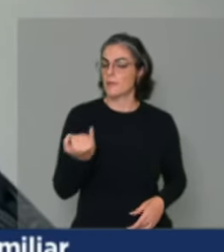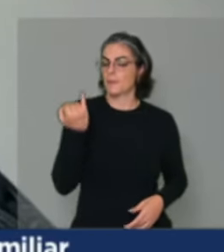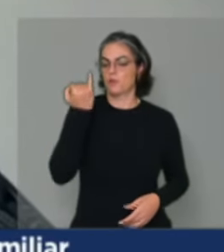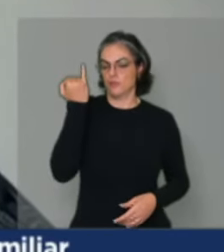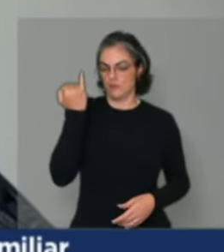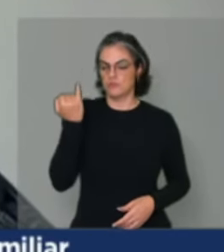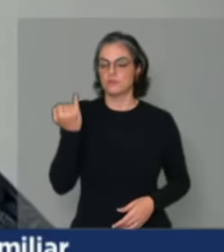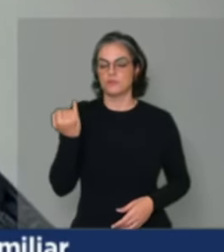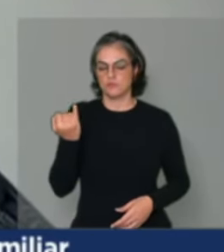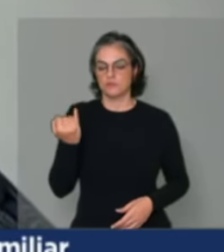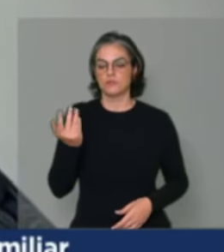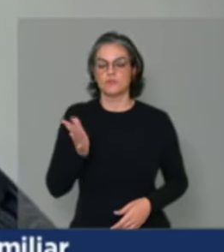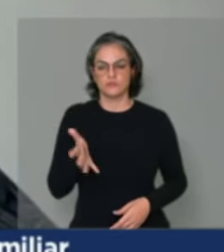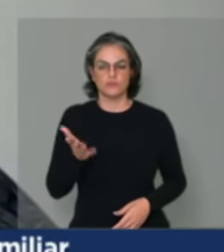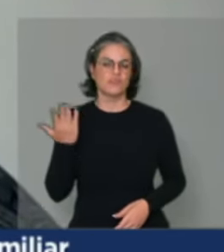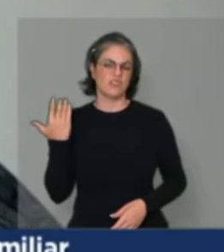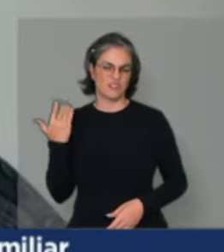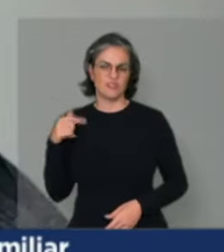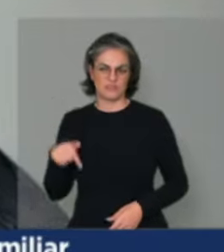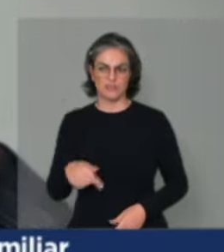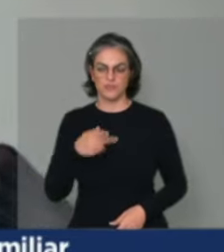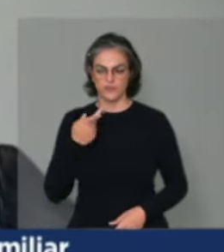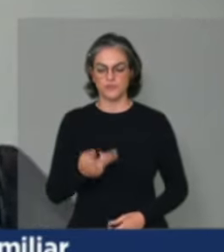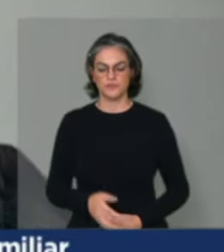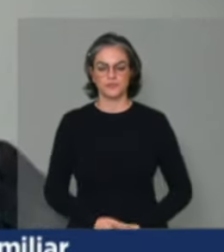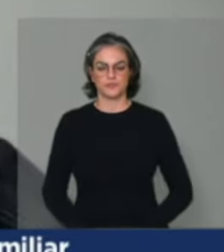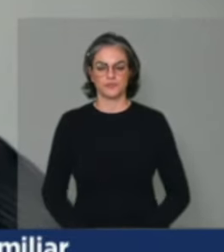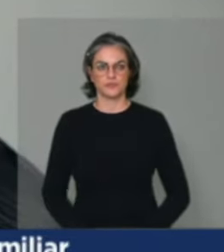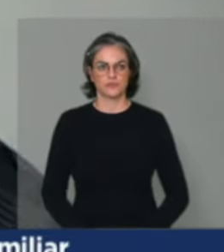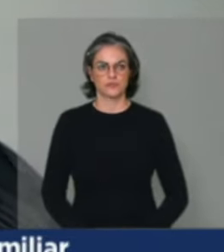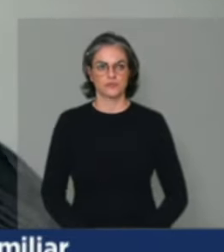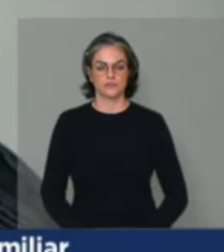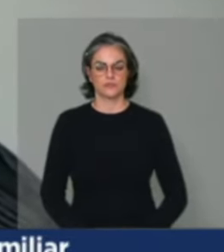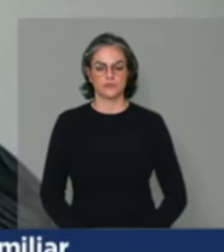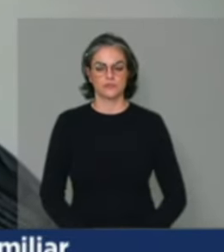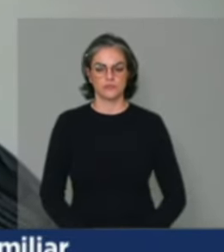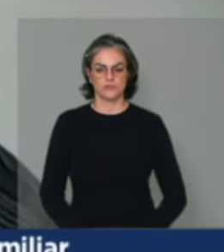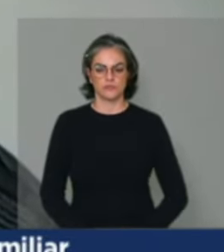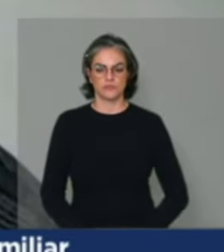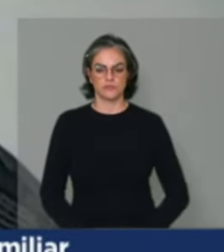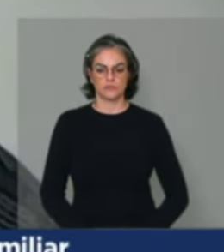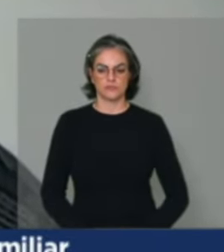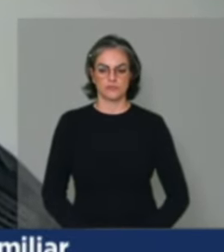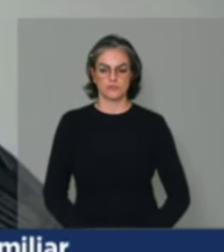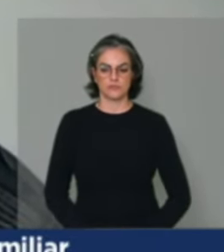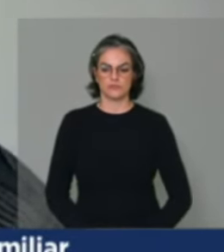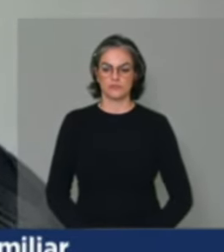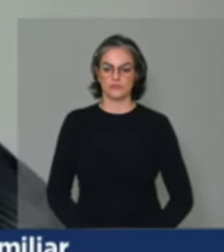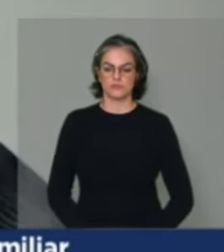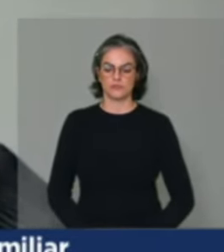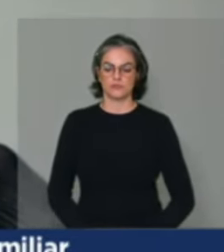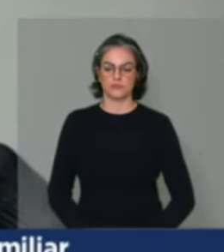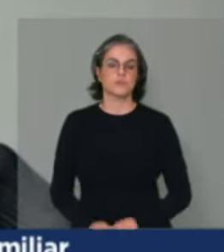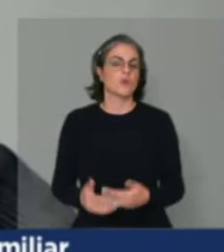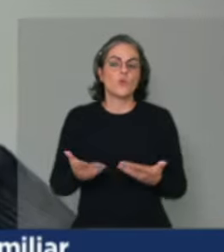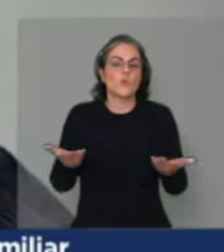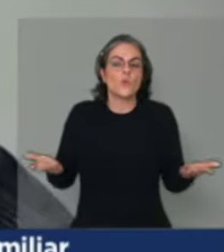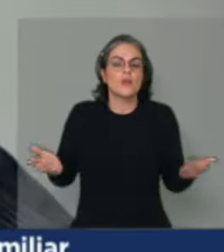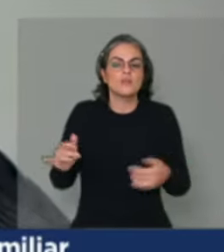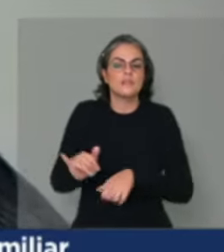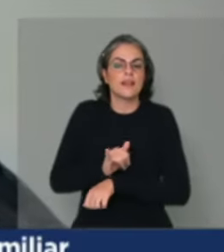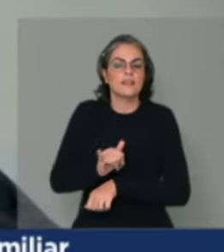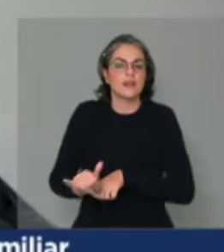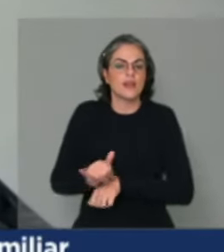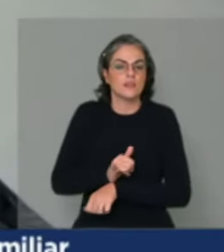tem falado aqui anteriormente. E aí sim, precisamos construir estratégias. Quais são as estratégias para o